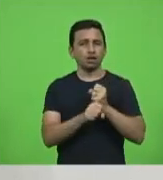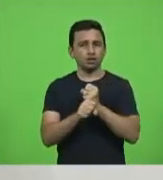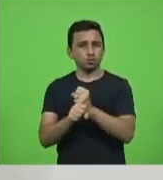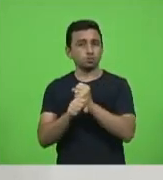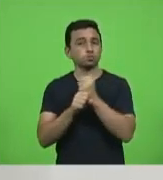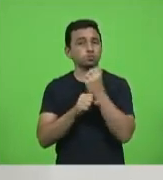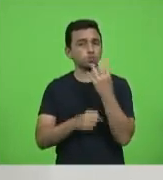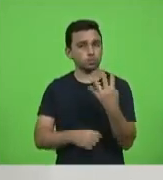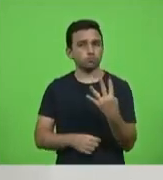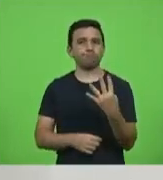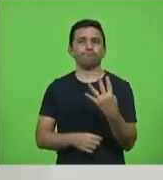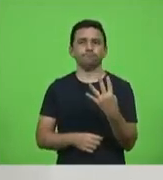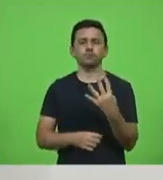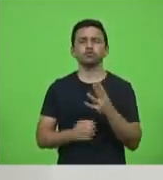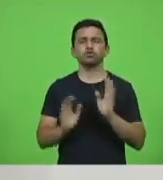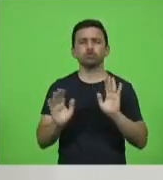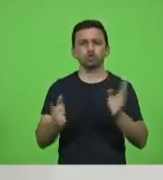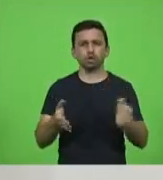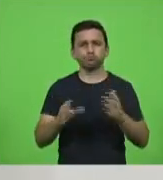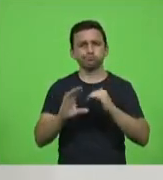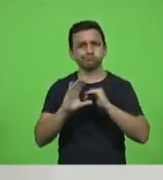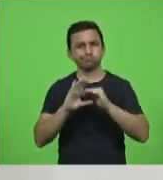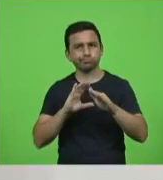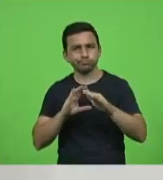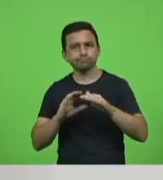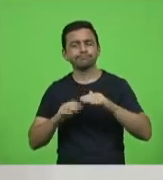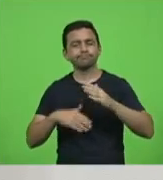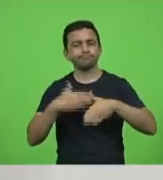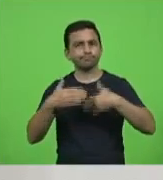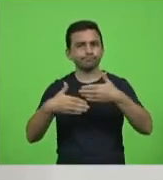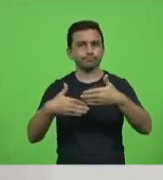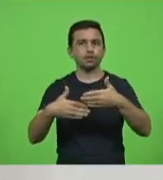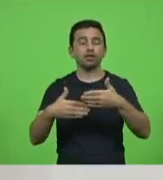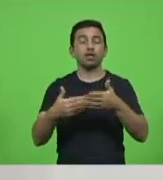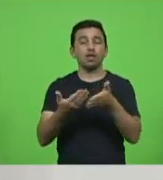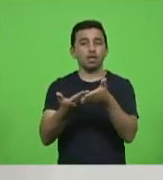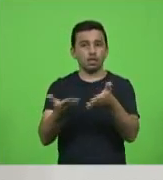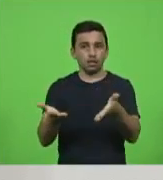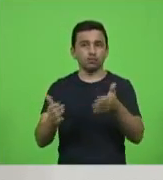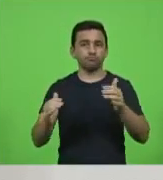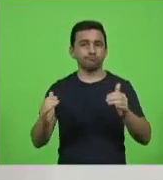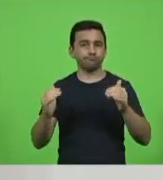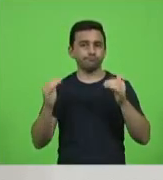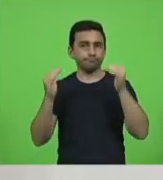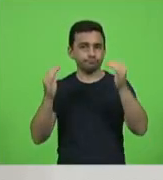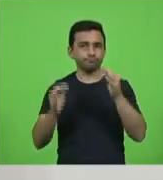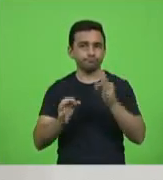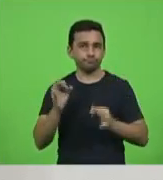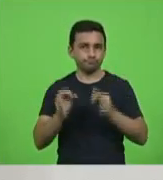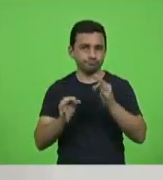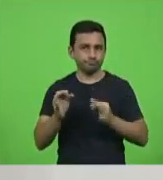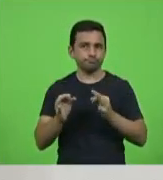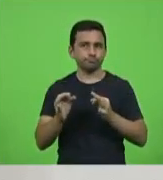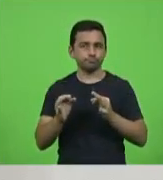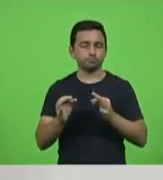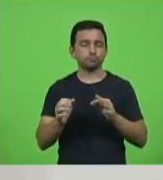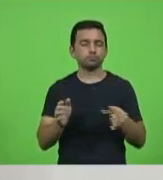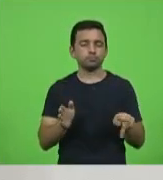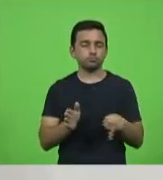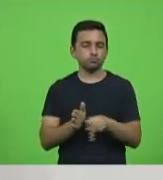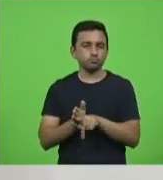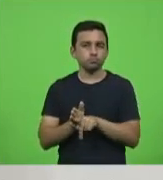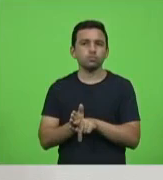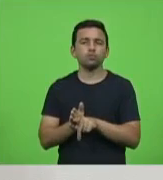nossas os nossos encaminhamentos ao desembargador Ricardo Rosner do presidente tribunal de justiça Santa Catarina